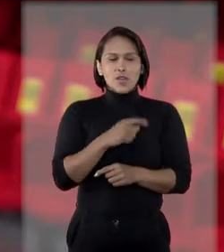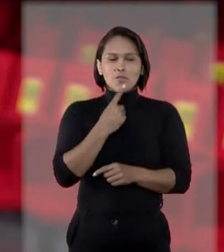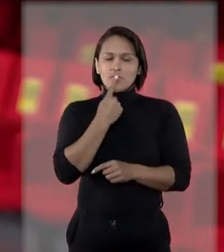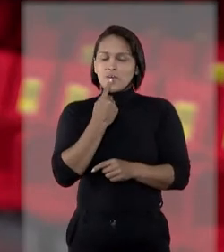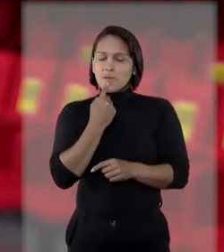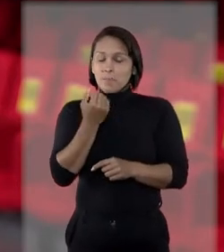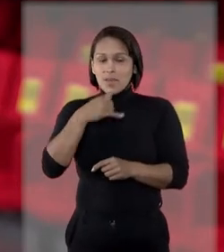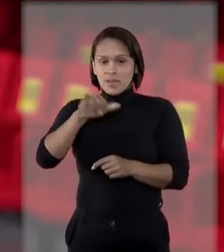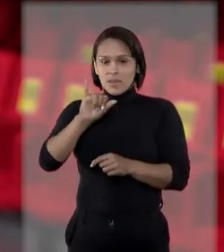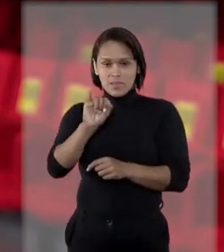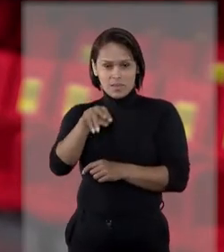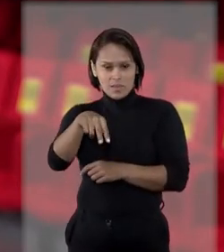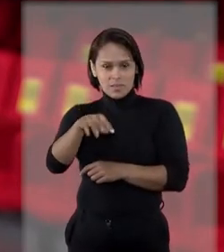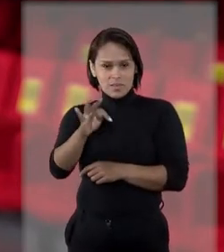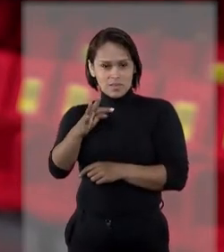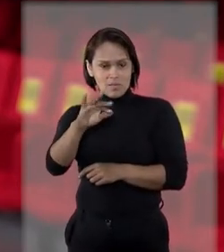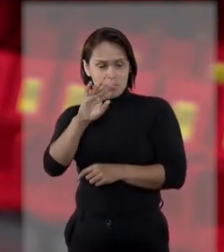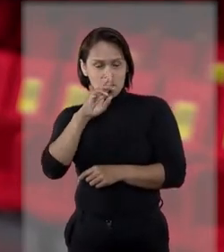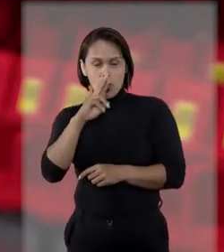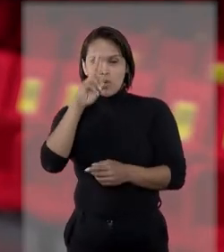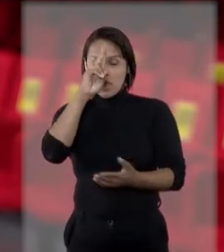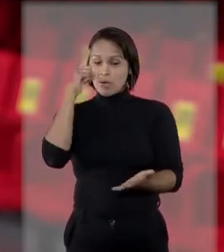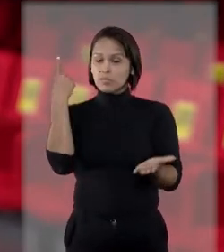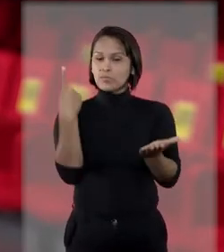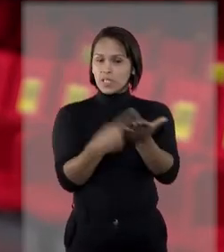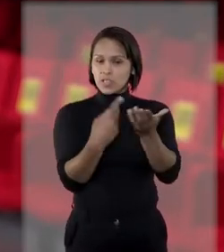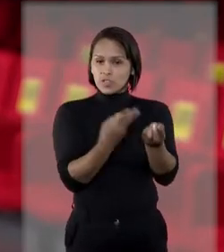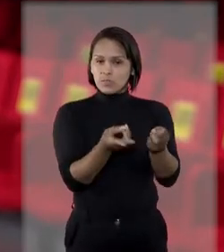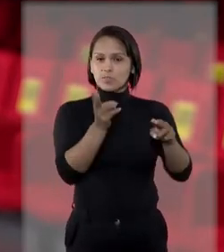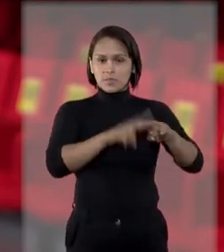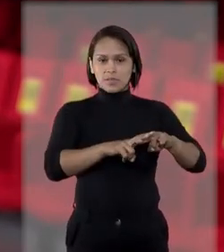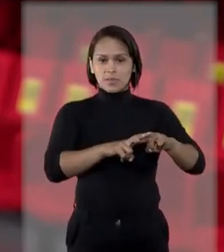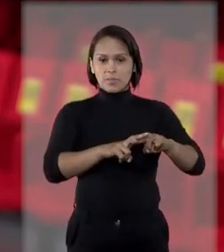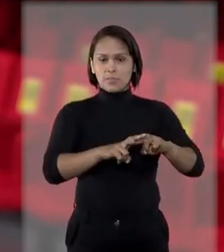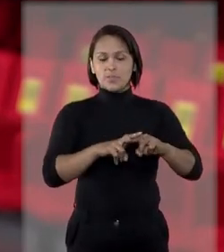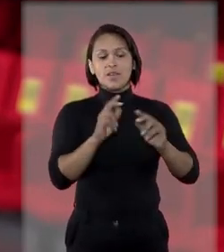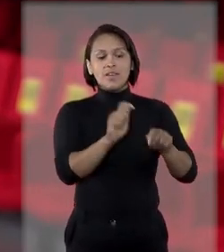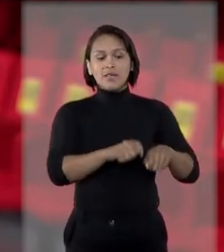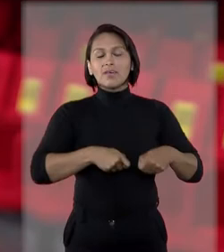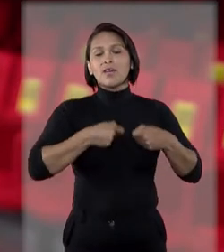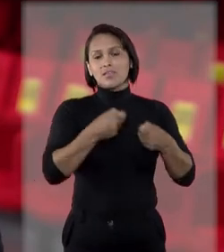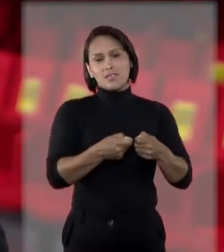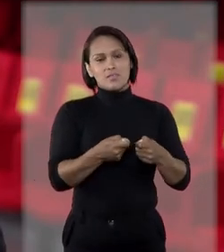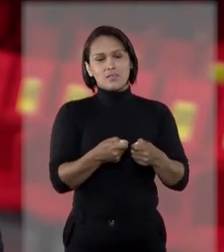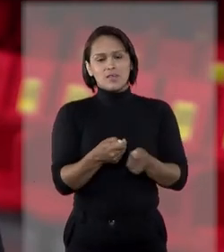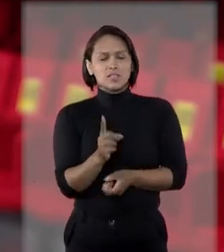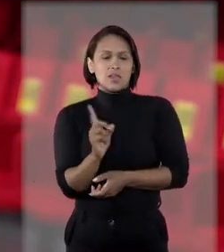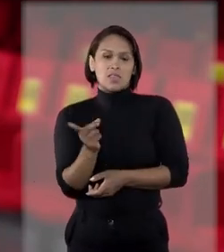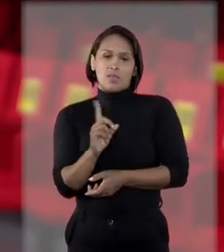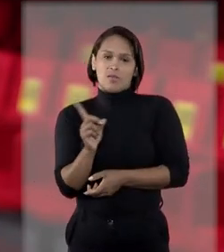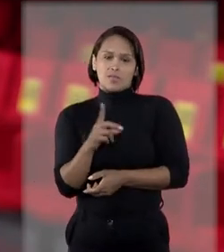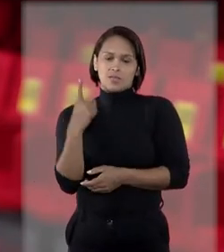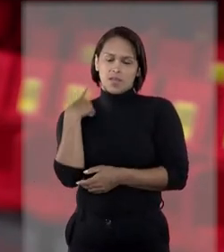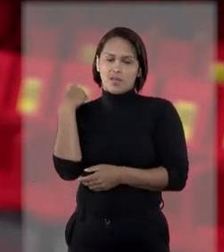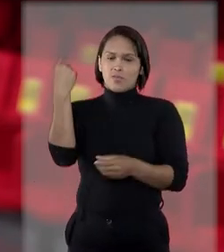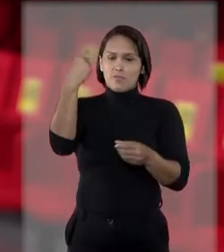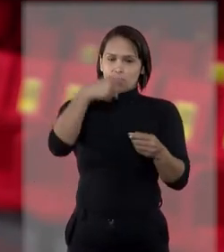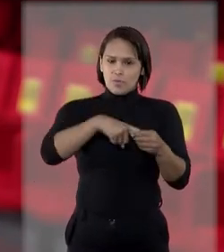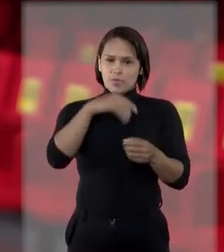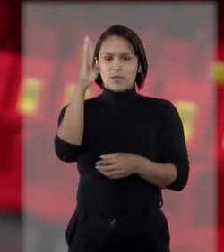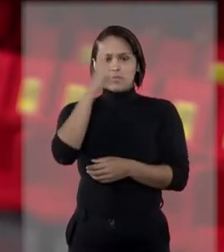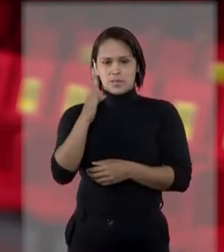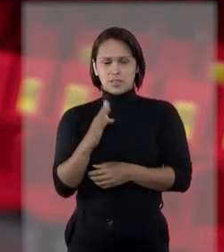que é um alerta para países sobre a existência de ordem de prisão contra alguém. E segundo a defesa, por esse motivo, ele não consegue sair do Líbano.